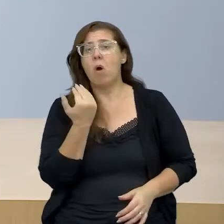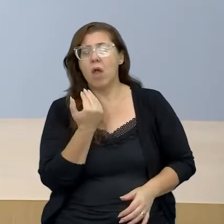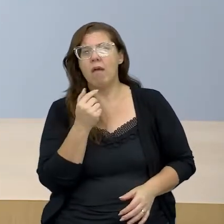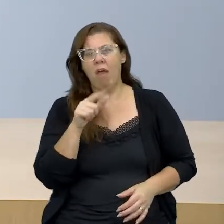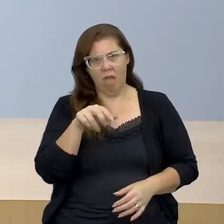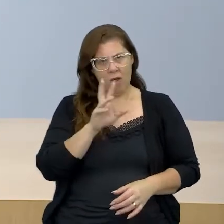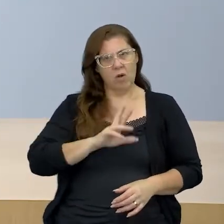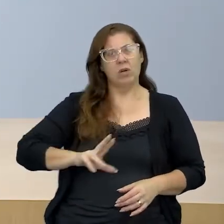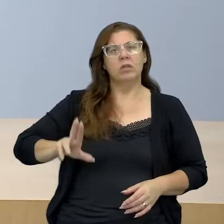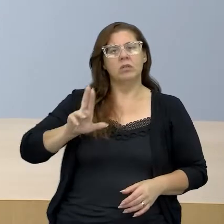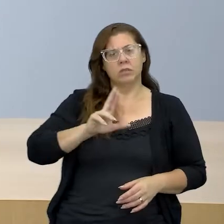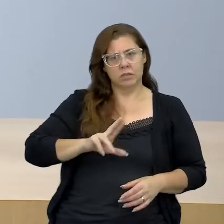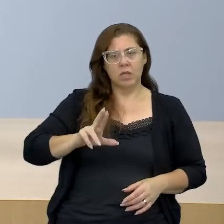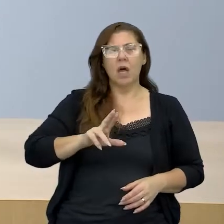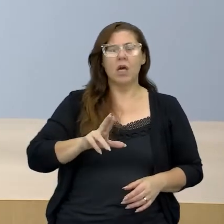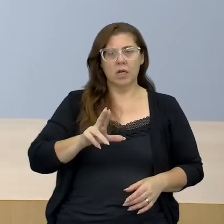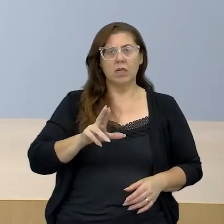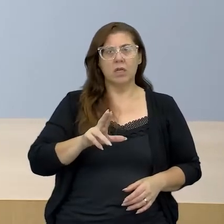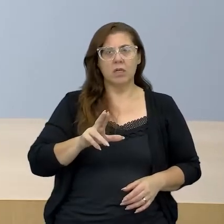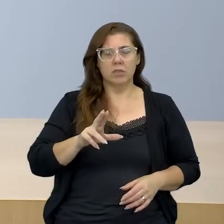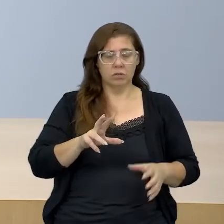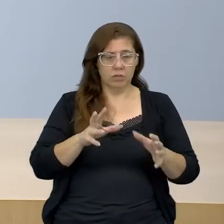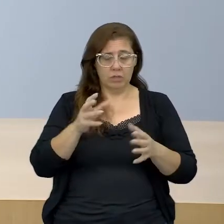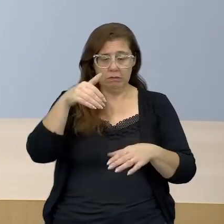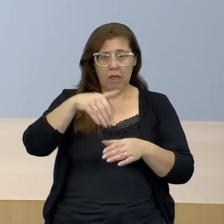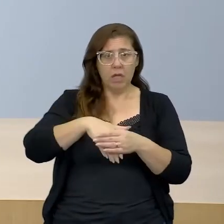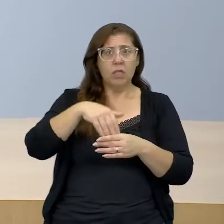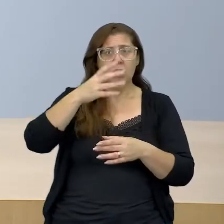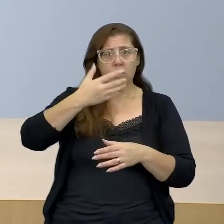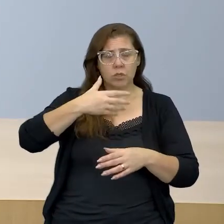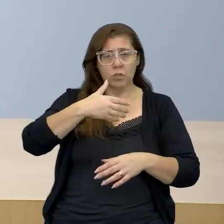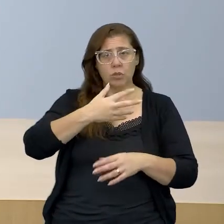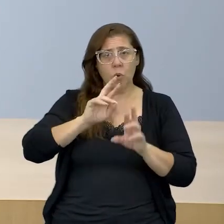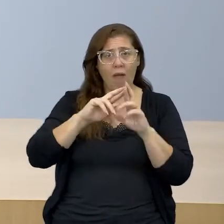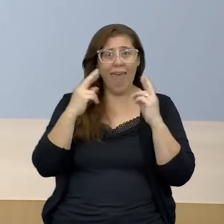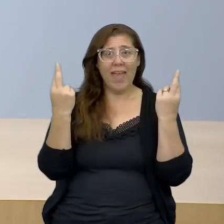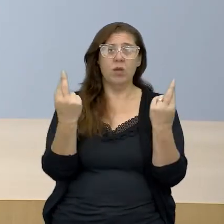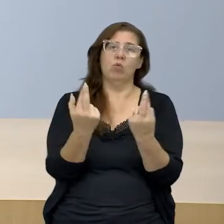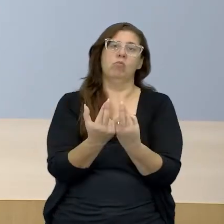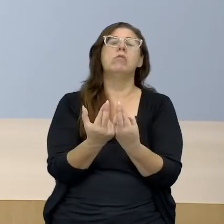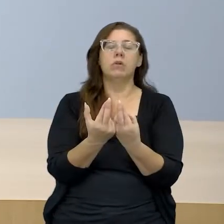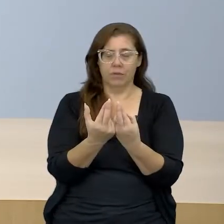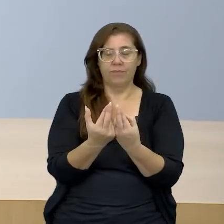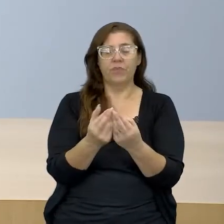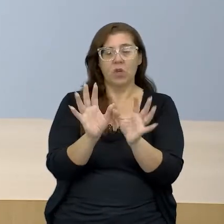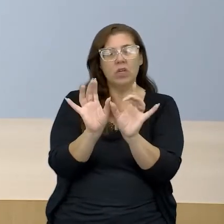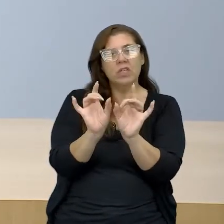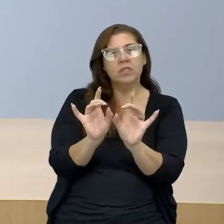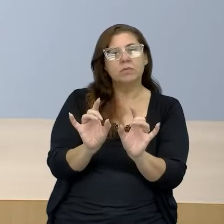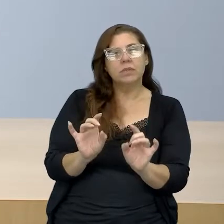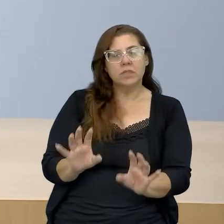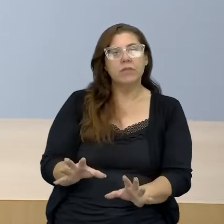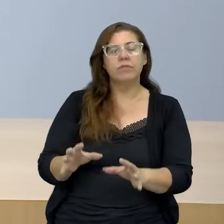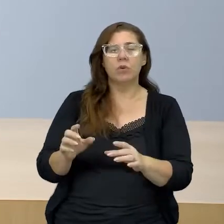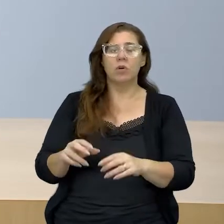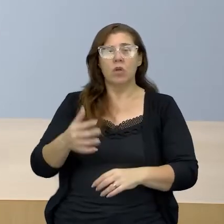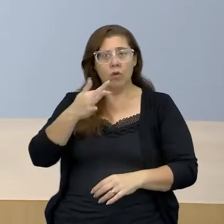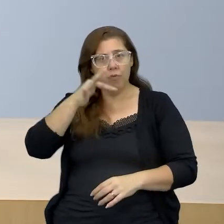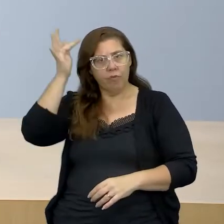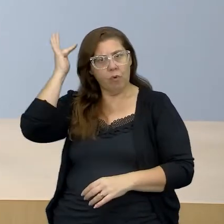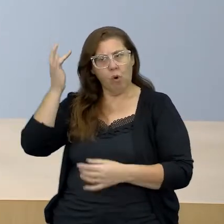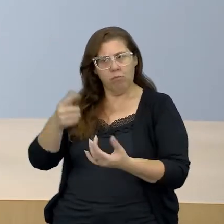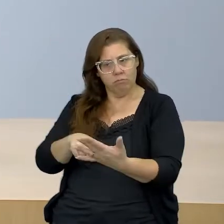utilizado nas grandes monarquias, inclusive sob uma forma específica, e o Foucault conta para a gente